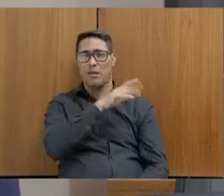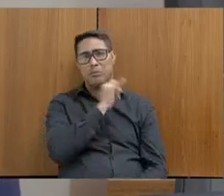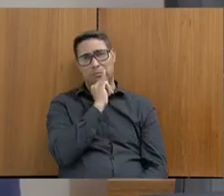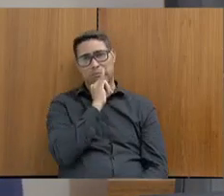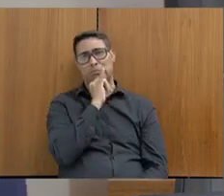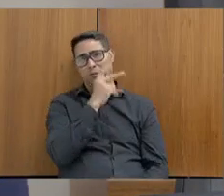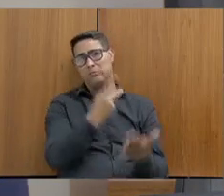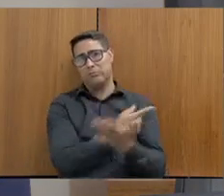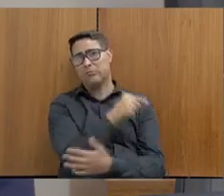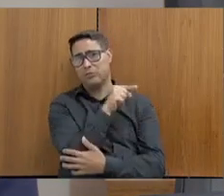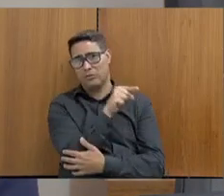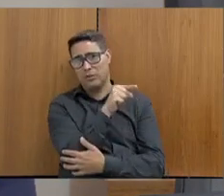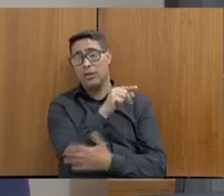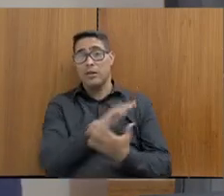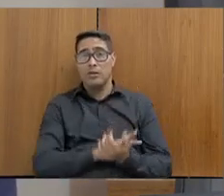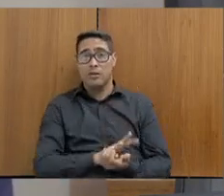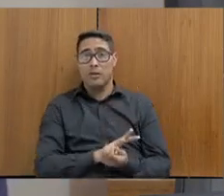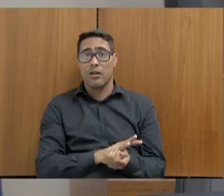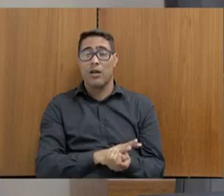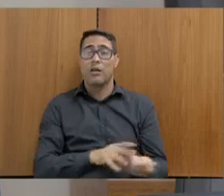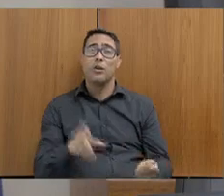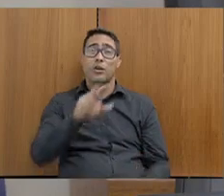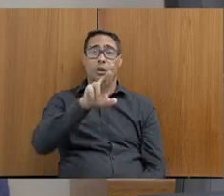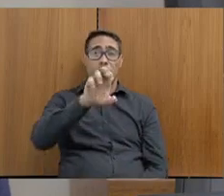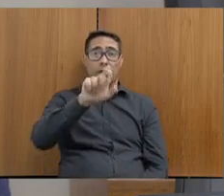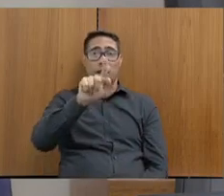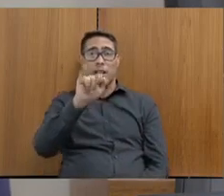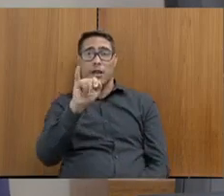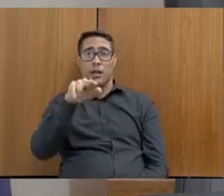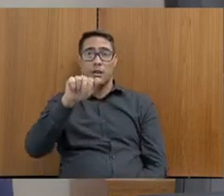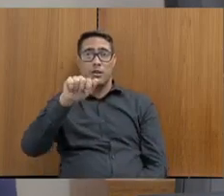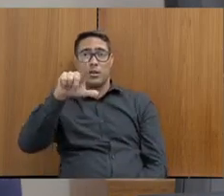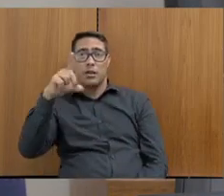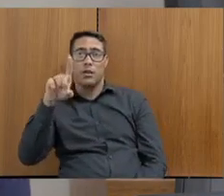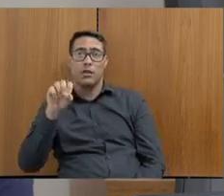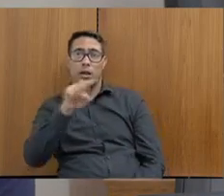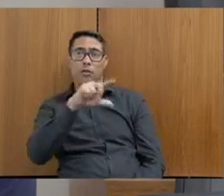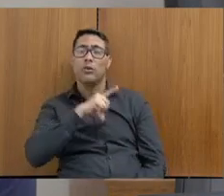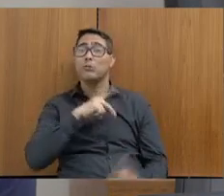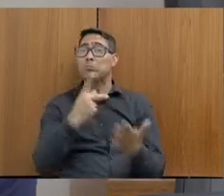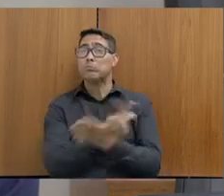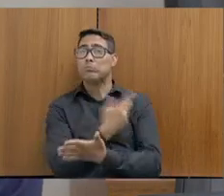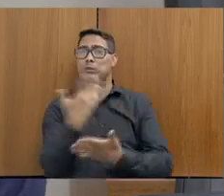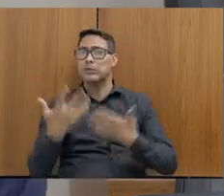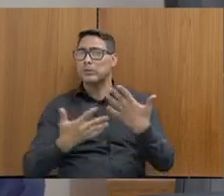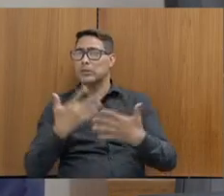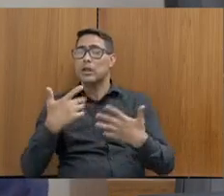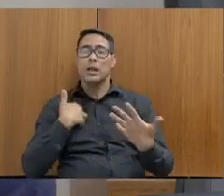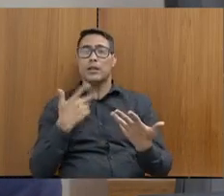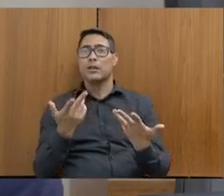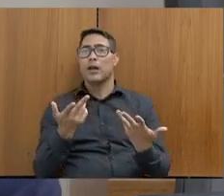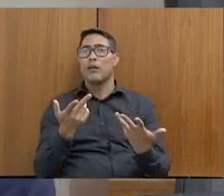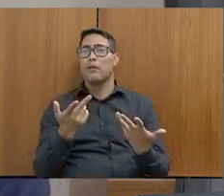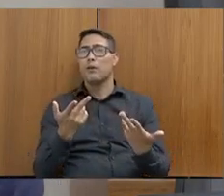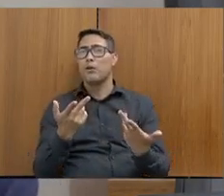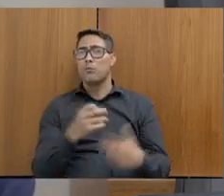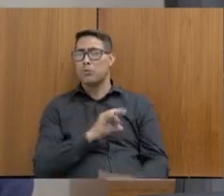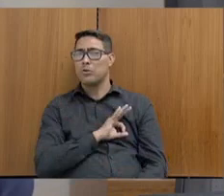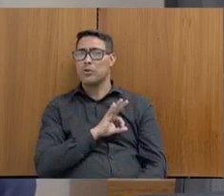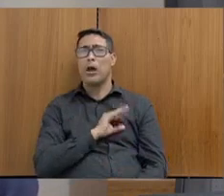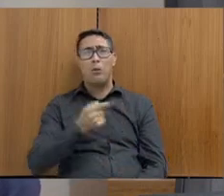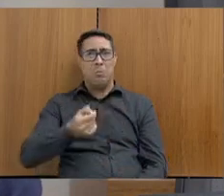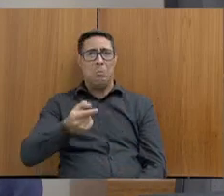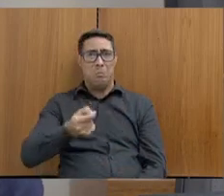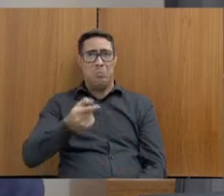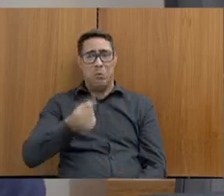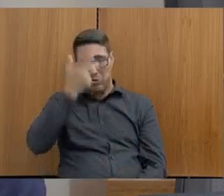também, que o nosso companheiro, o Reginaldo Felipe, num descuido lá do policial, que é muito poucos policiais de